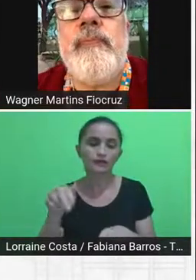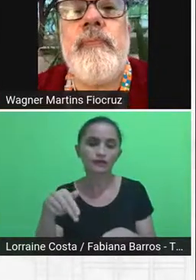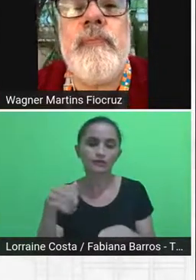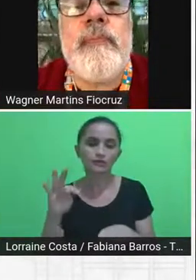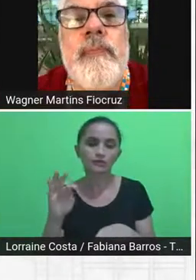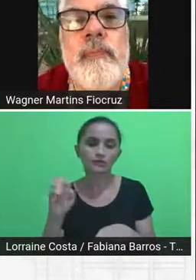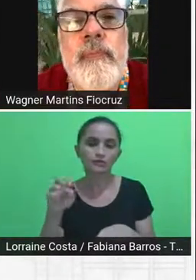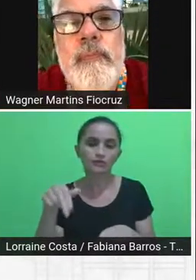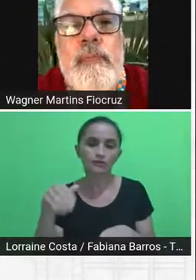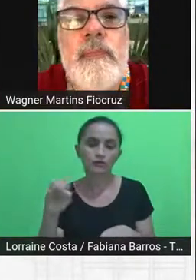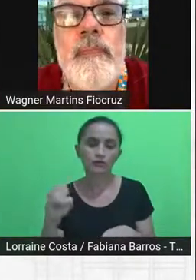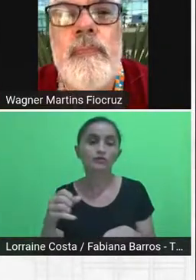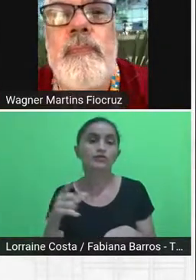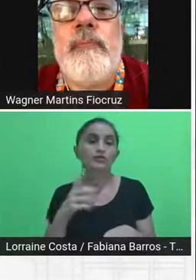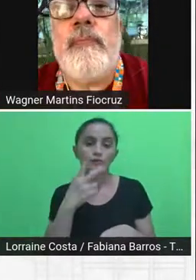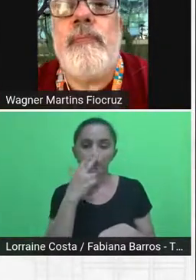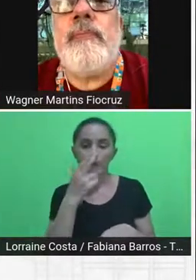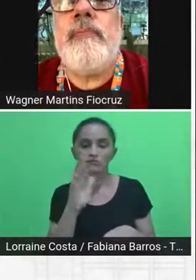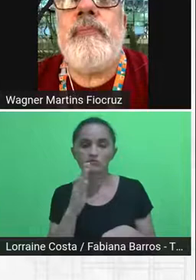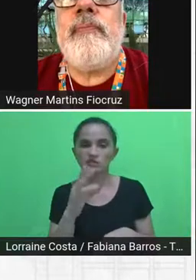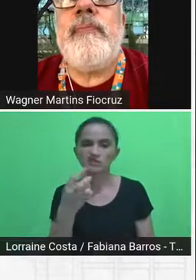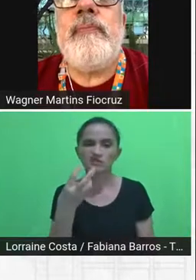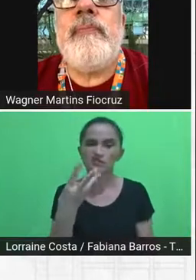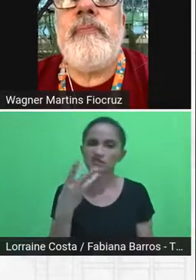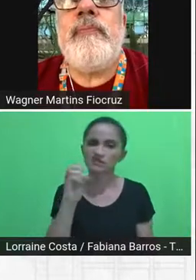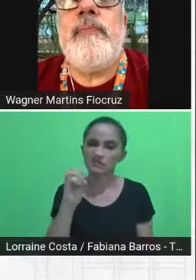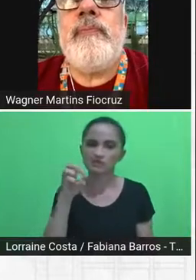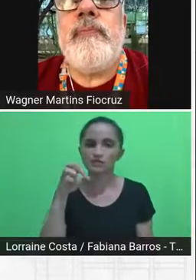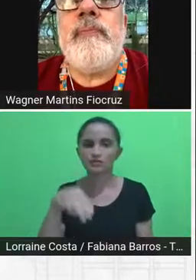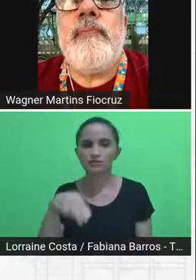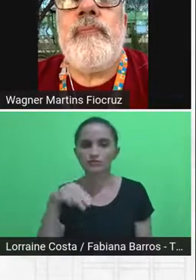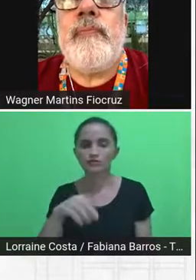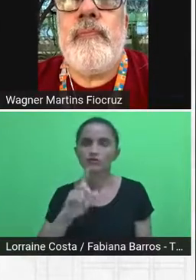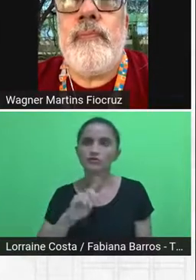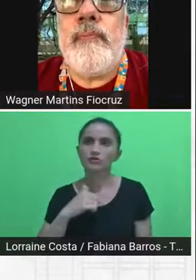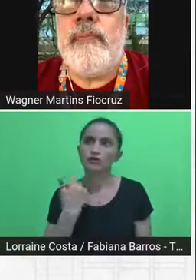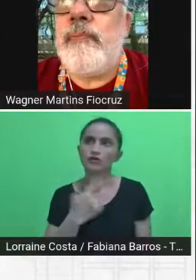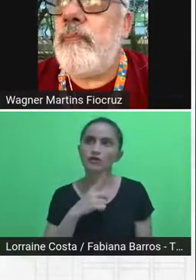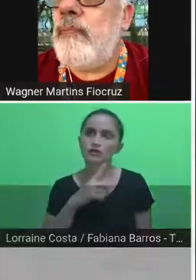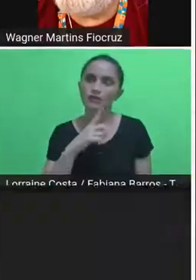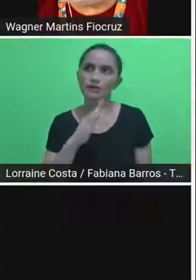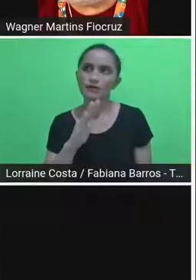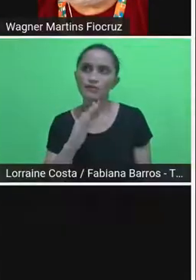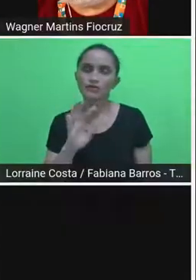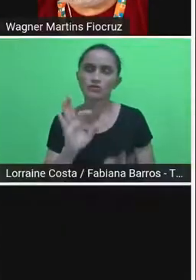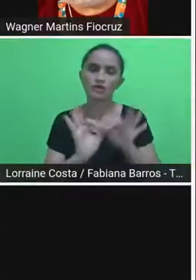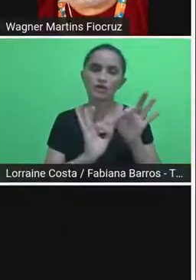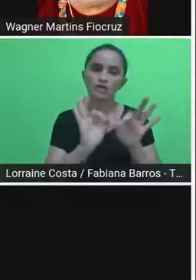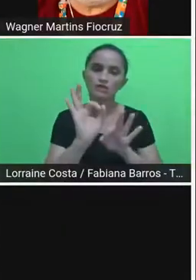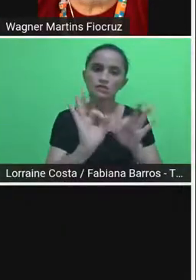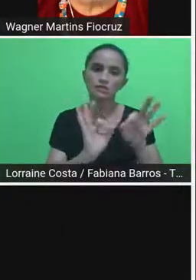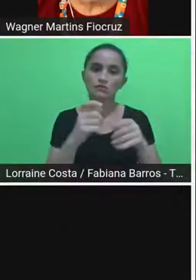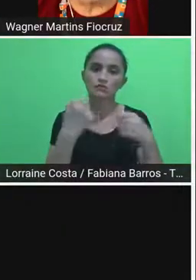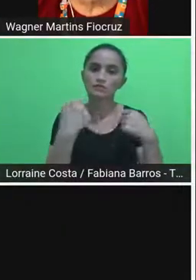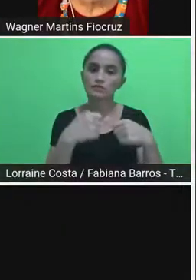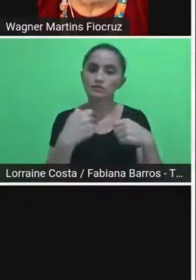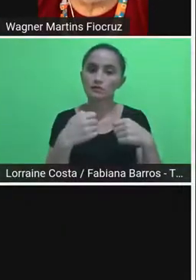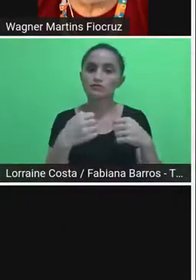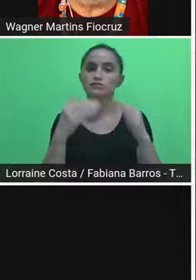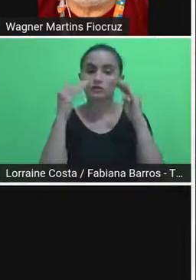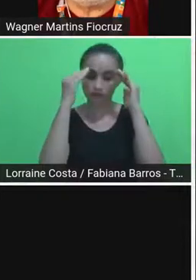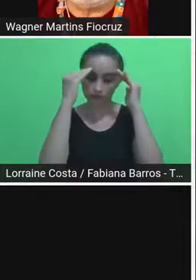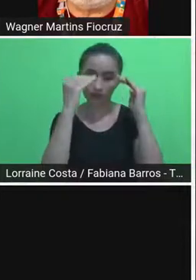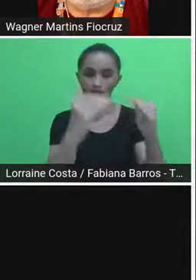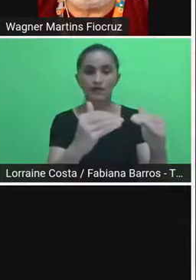nos 30 minutos, que a gente tem aí uma ordem de obedecer o calendário pra que todo mundo possa ter